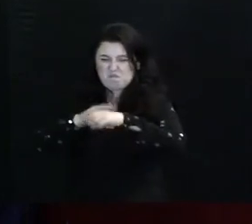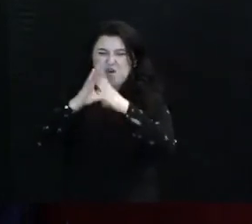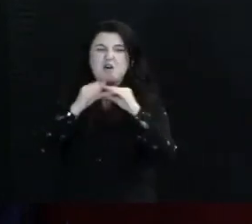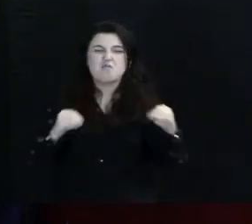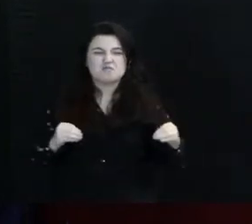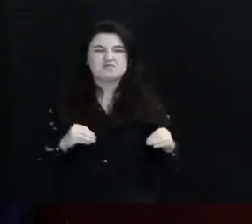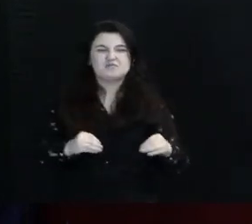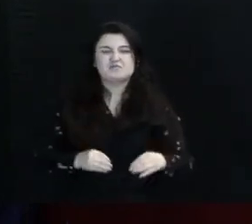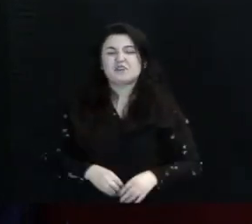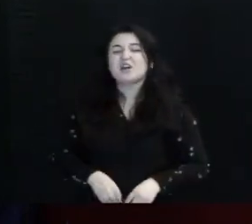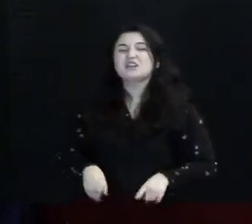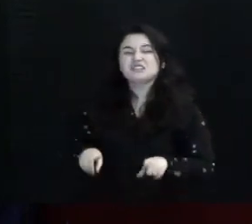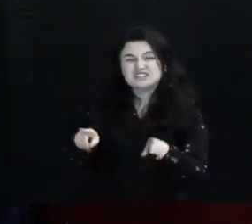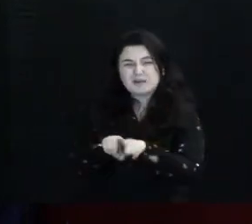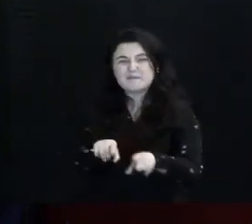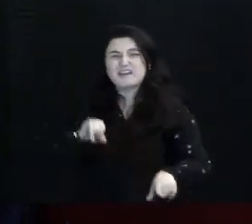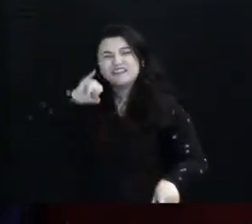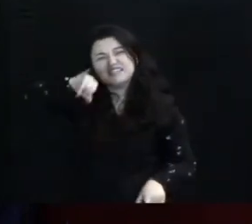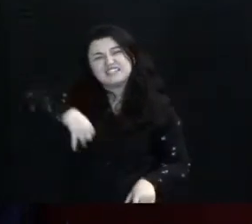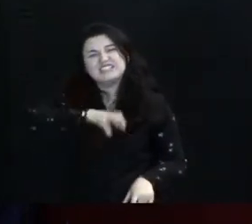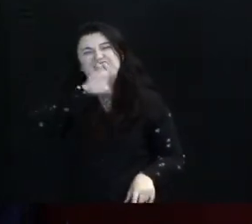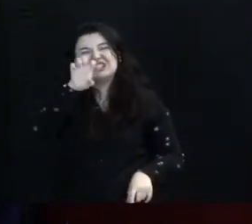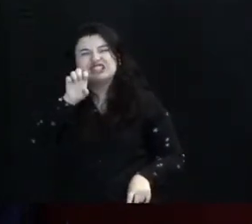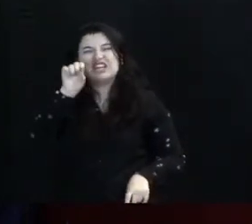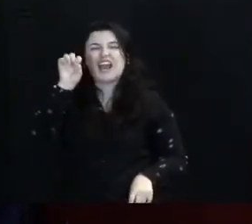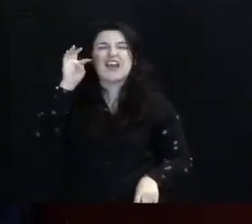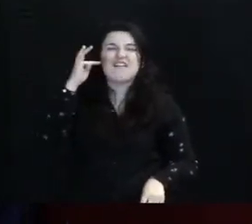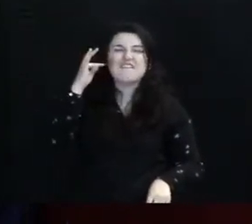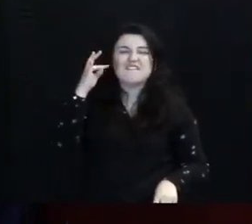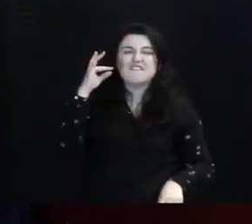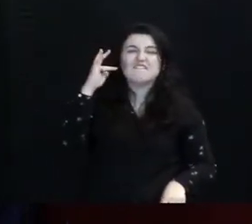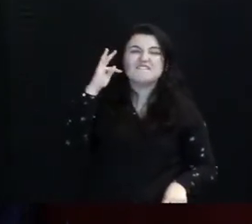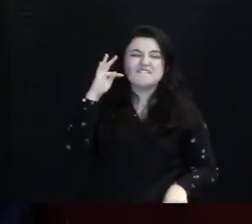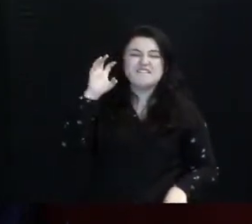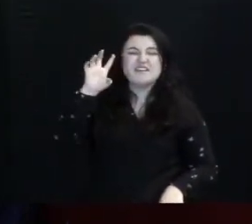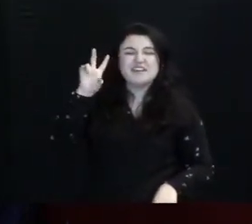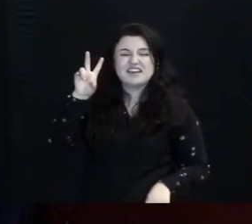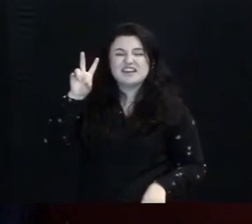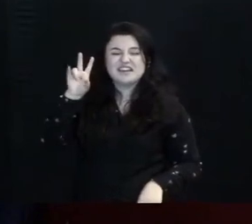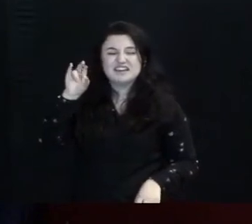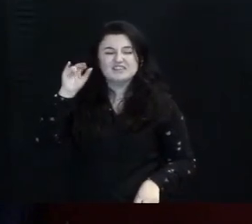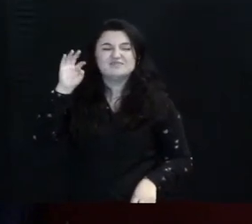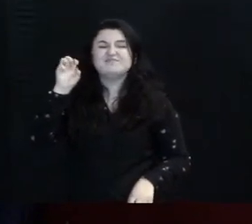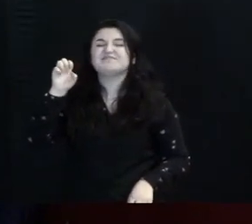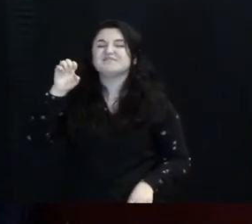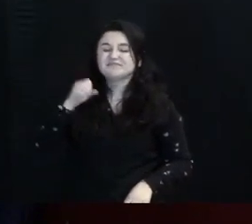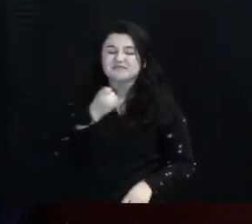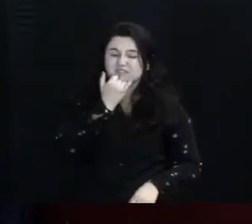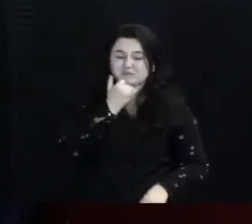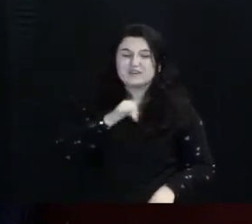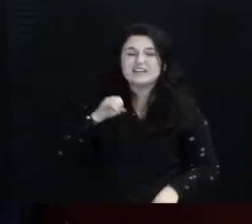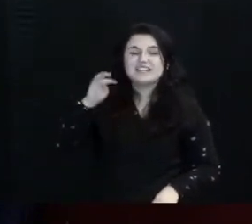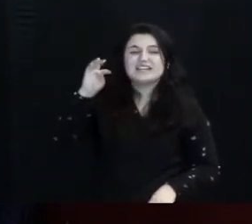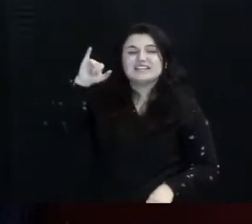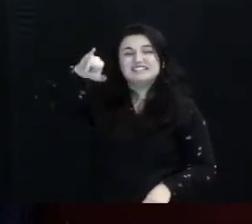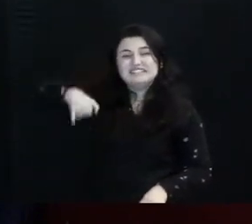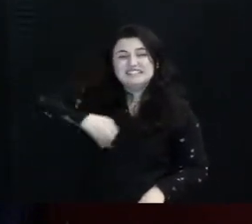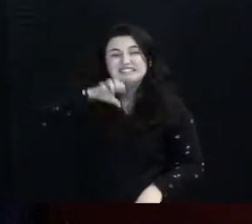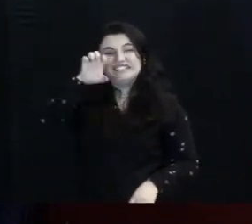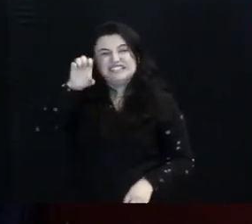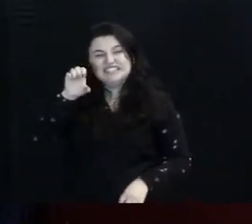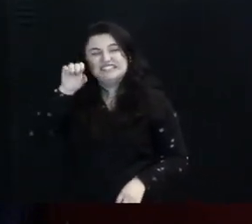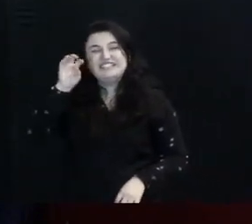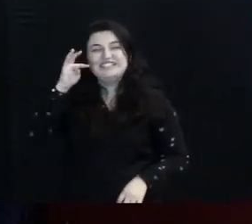Jefferson Que está com câncer internado Ele precisa de um milagre Eu quero te dizer, Jefferson Que a noite é hoje